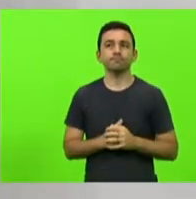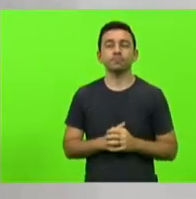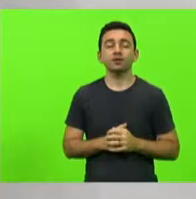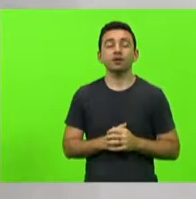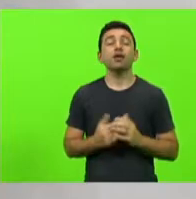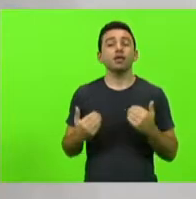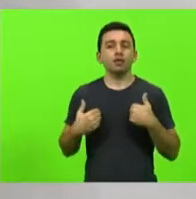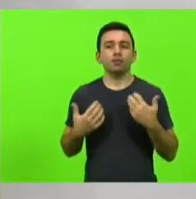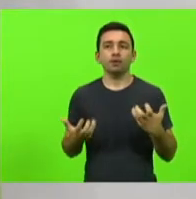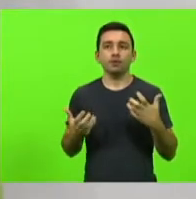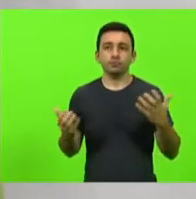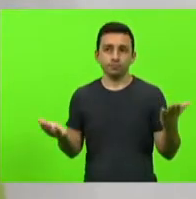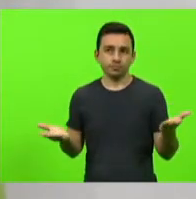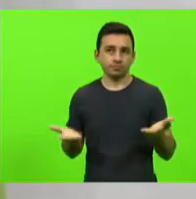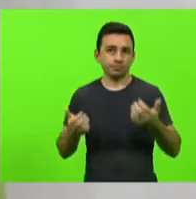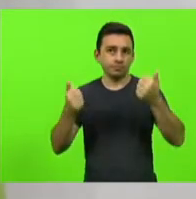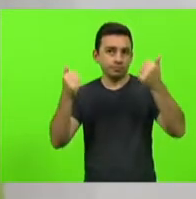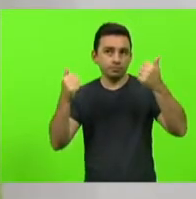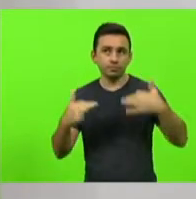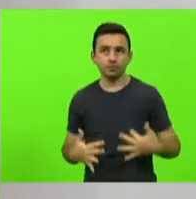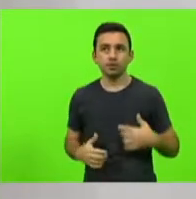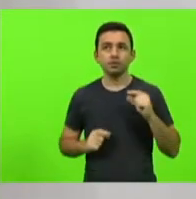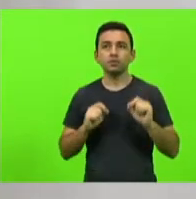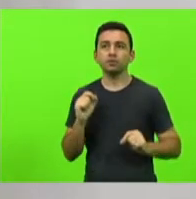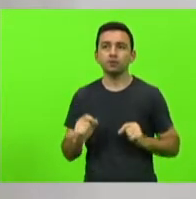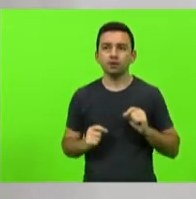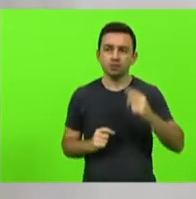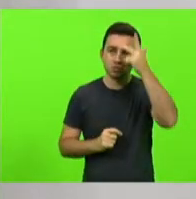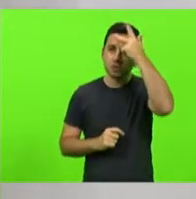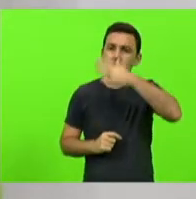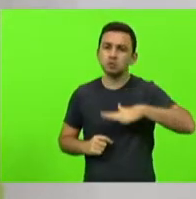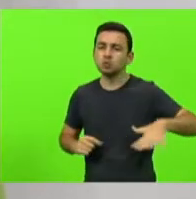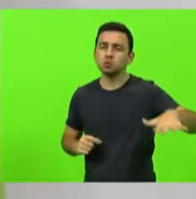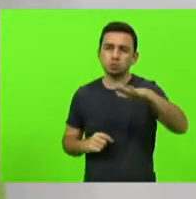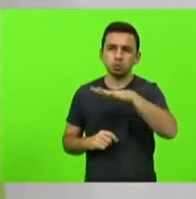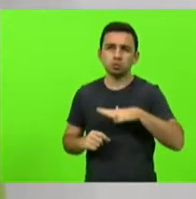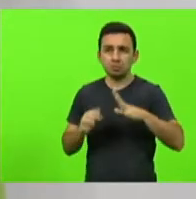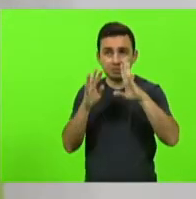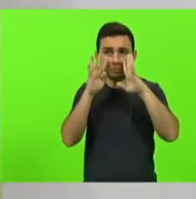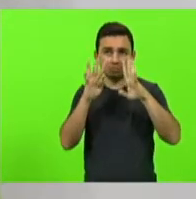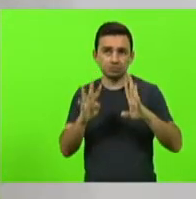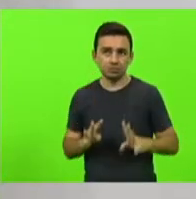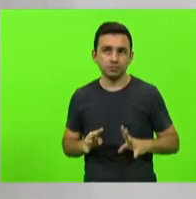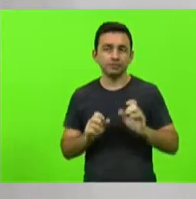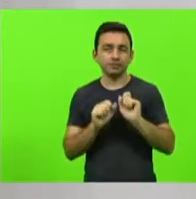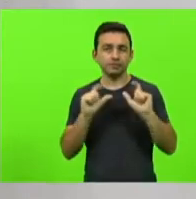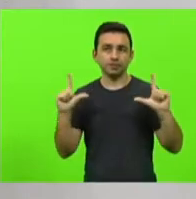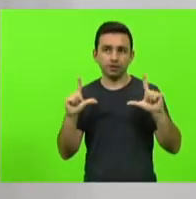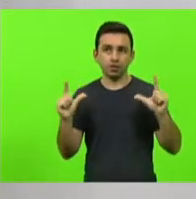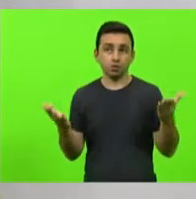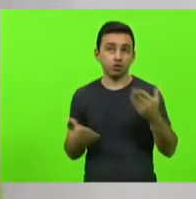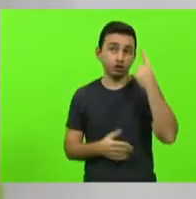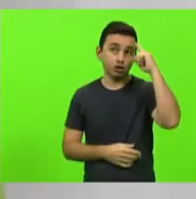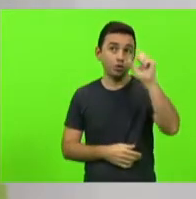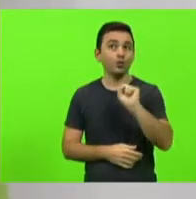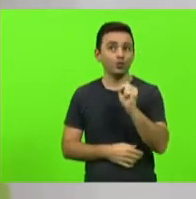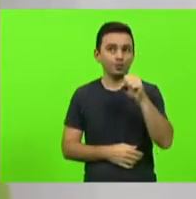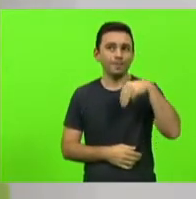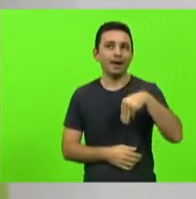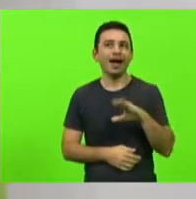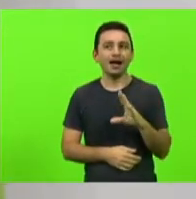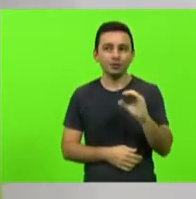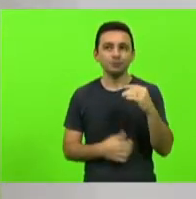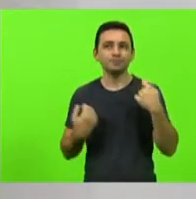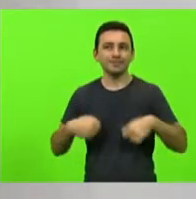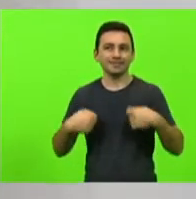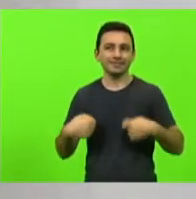também os que nos assistem pela TV UAU hoje dia oito de março é um dia de refletirmos